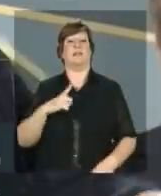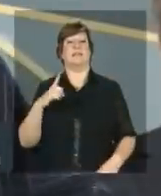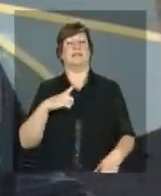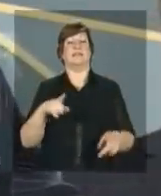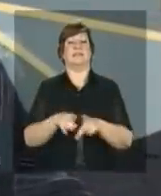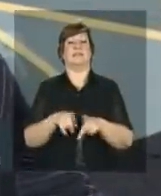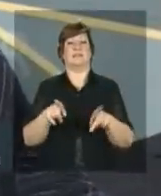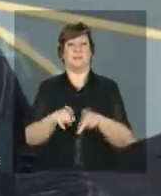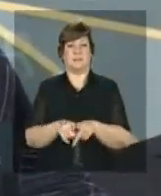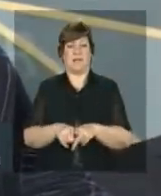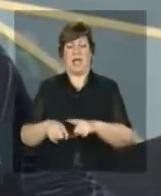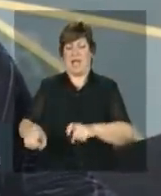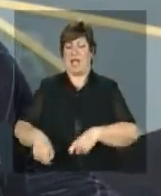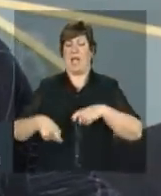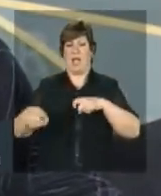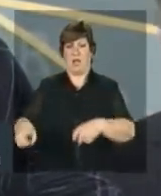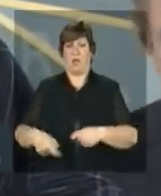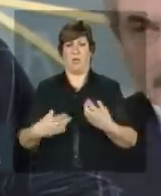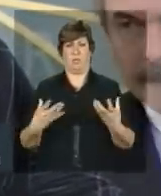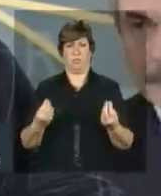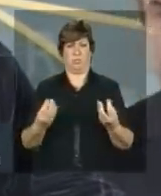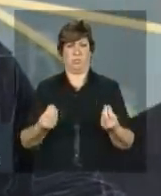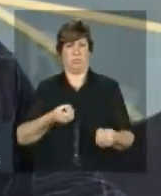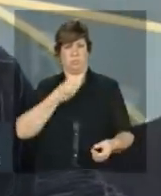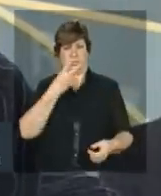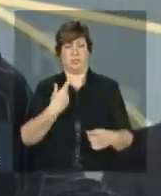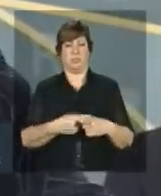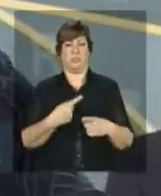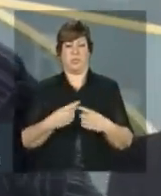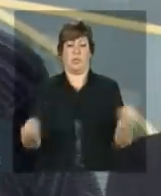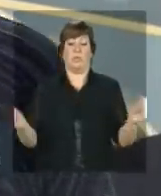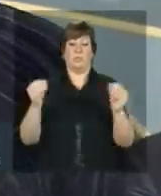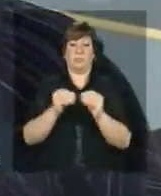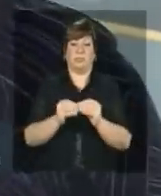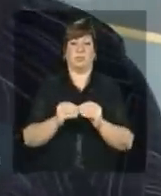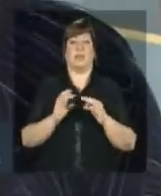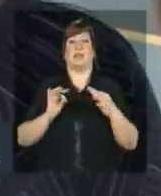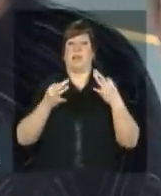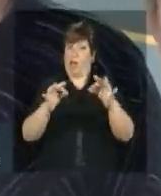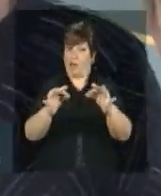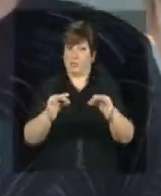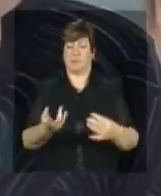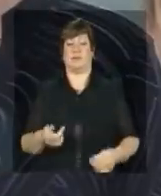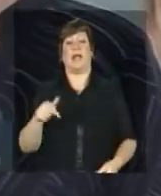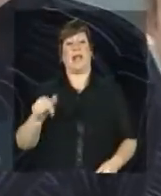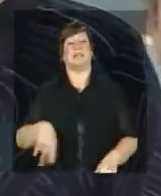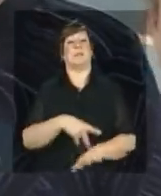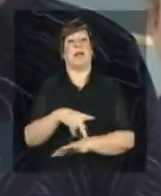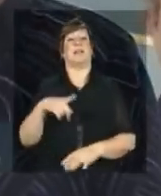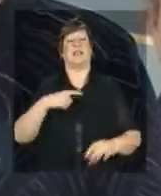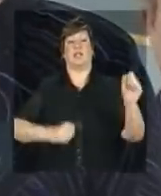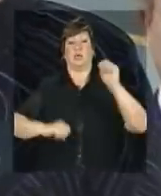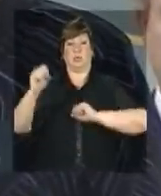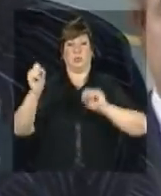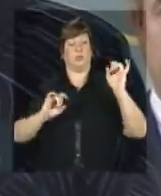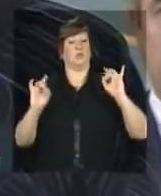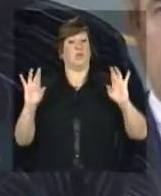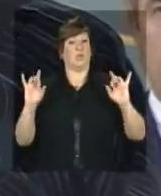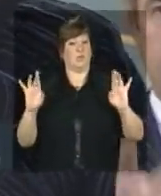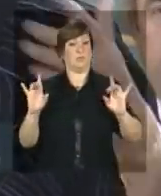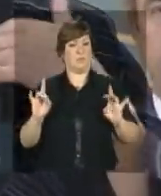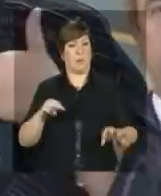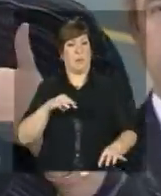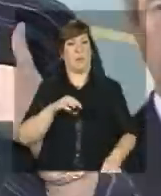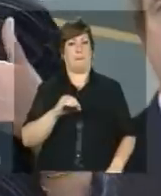altamente competitiva porque incorporou tecnologia esse país tem uma indústria sofisticada